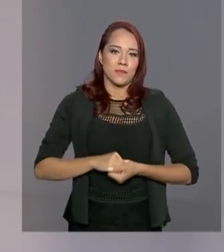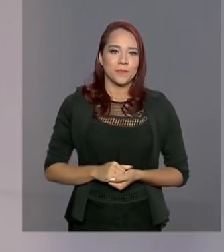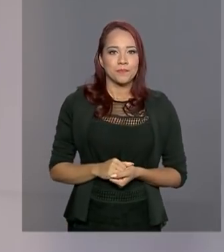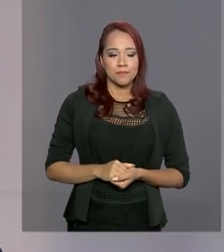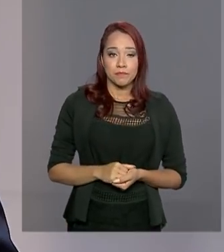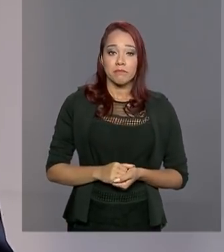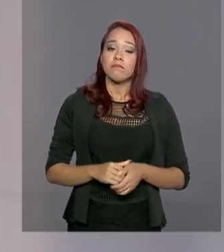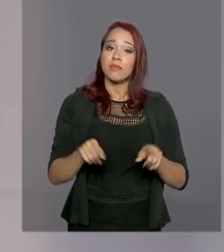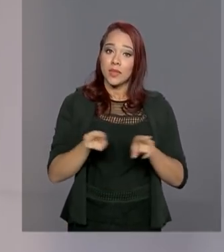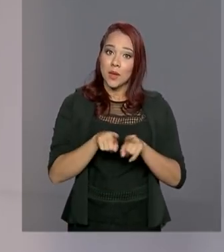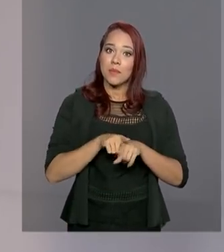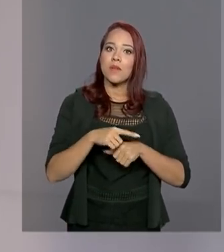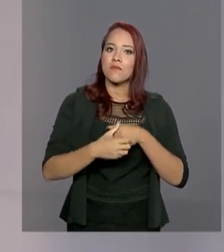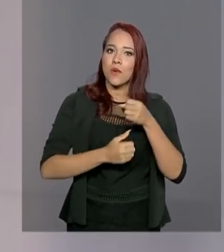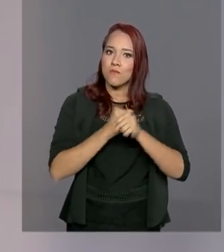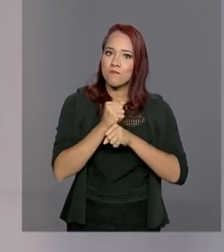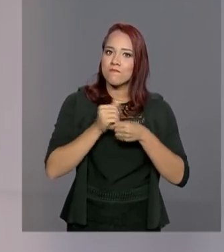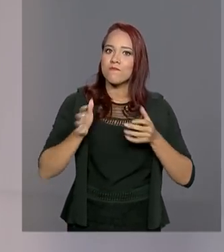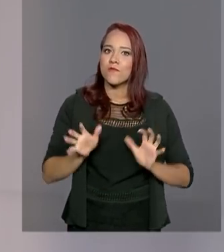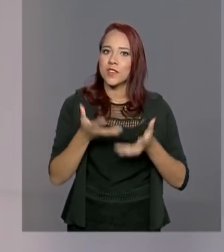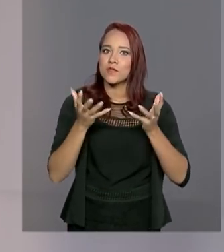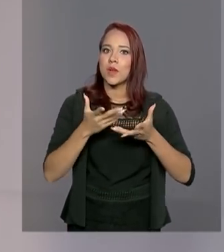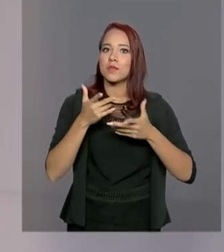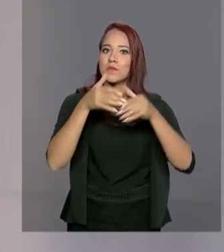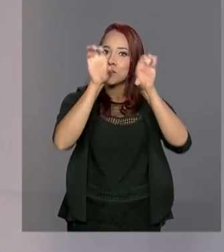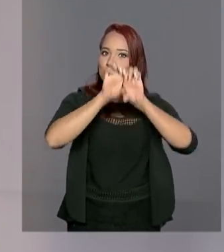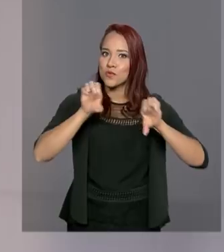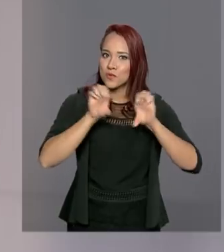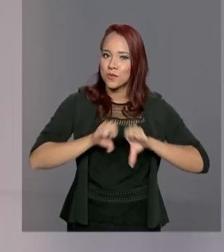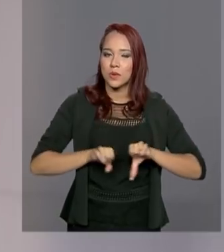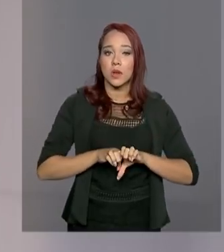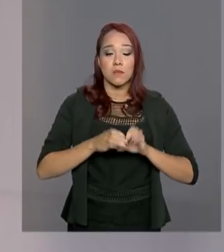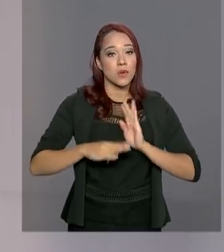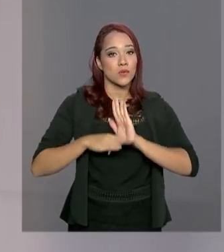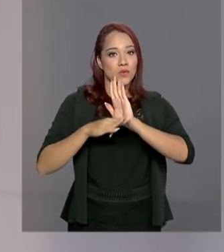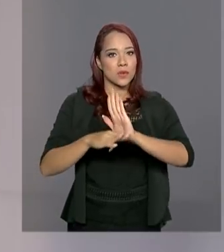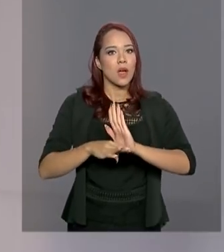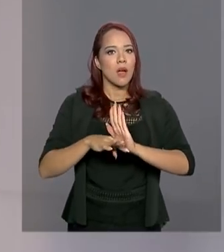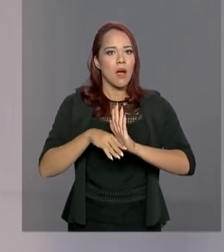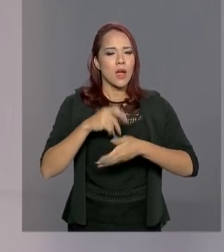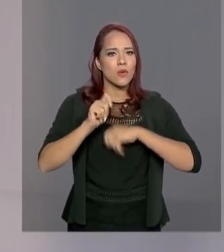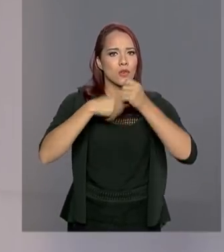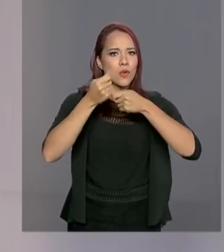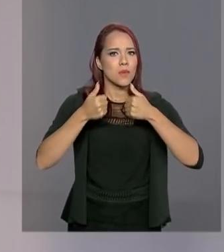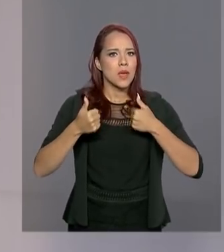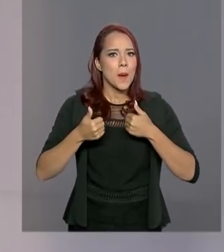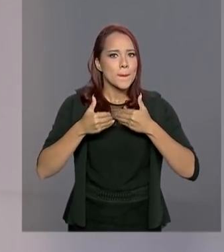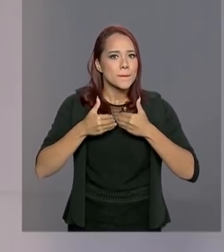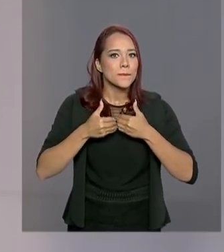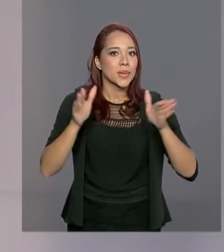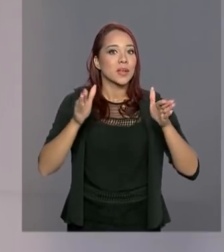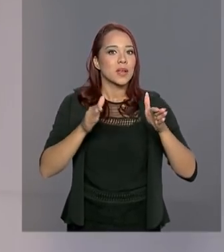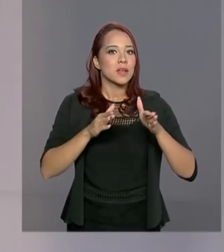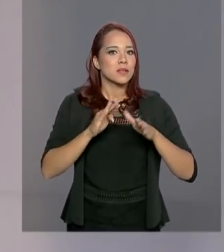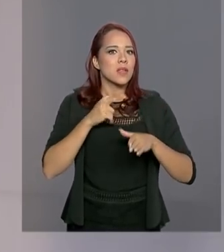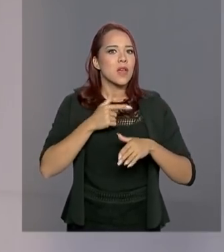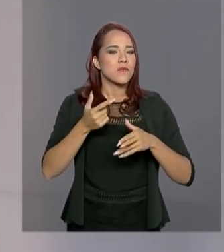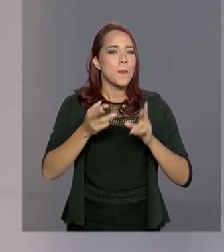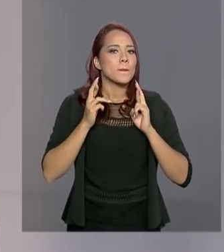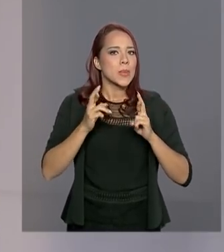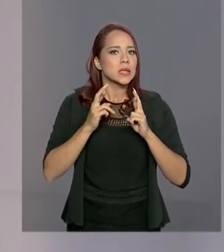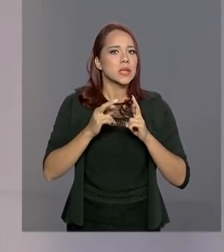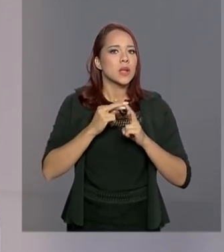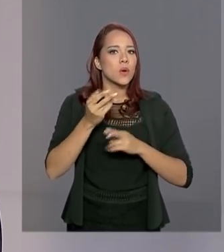Também foi um ano de investimentos em infraestrutura. Para ajudar a destravar a economia, o governo apostou nas parcerias com a